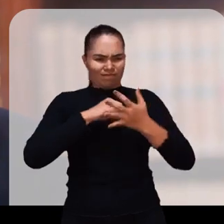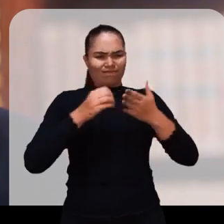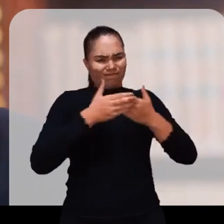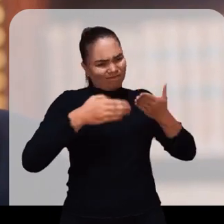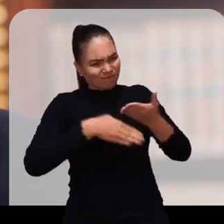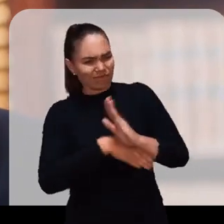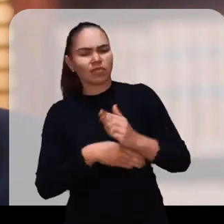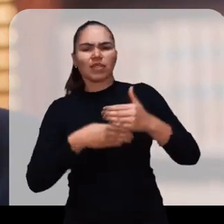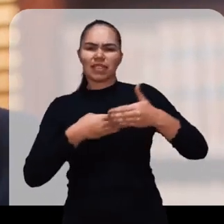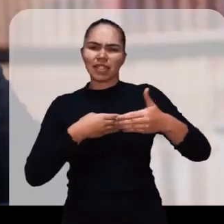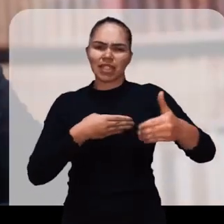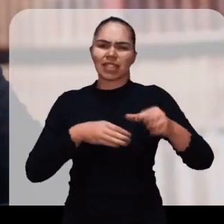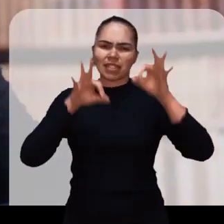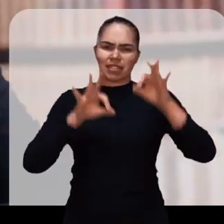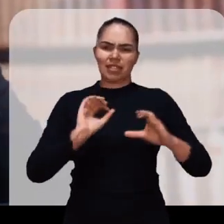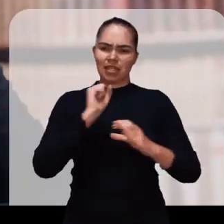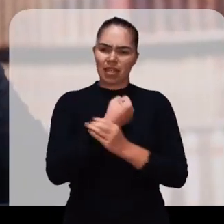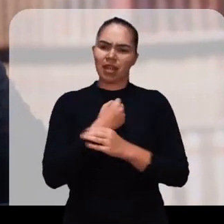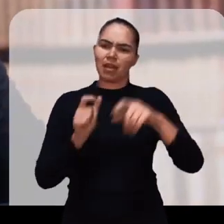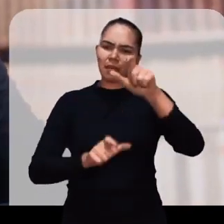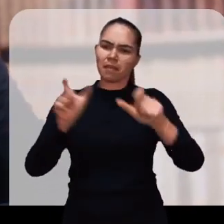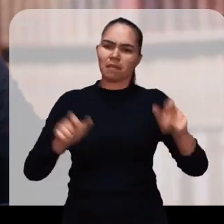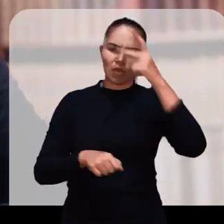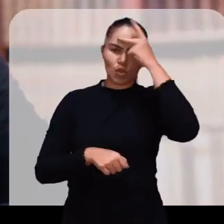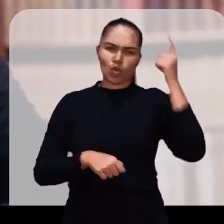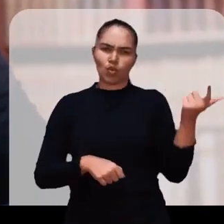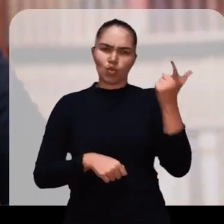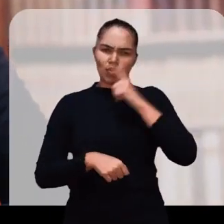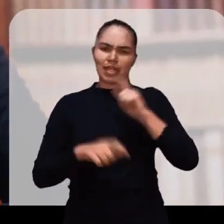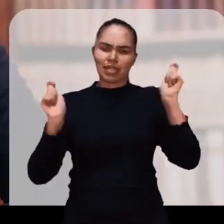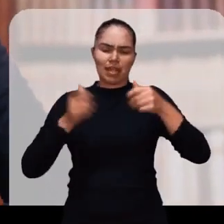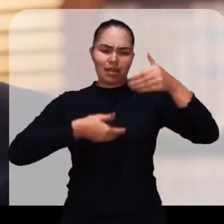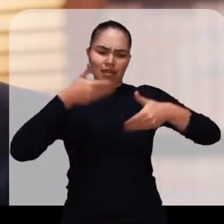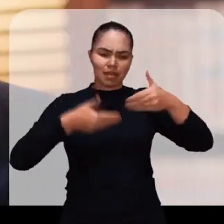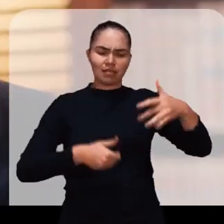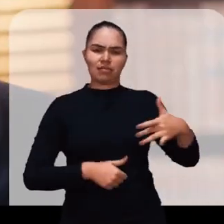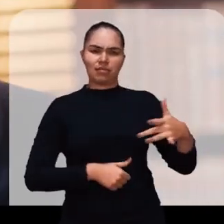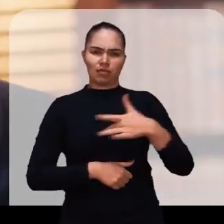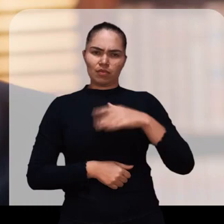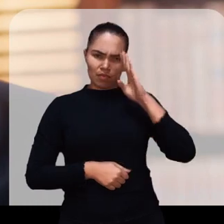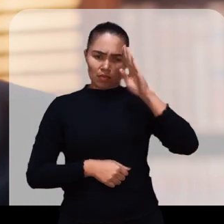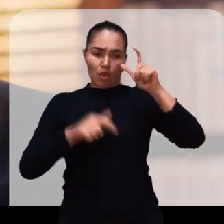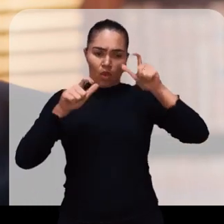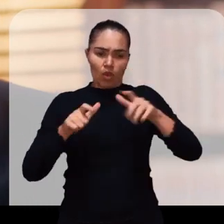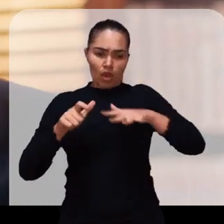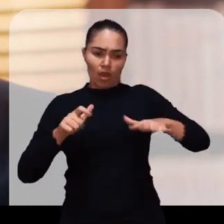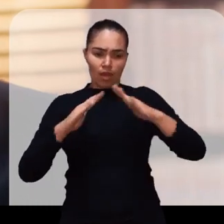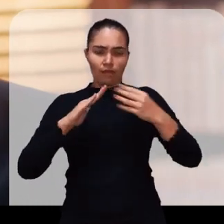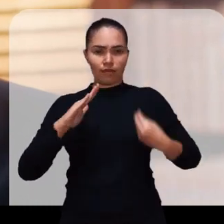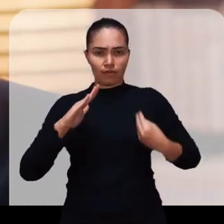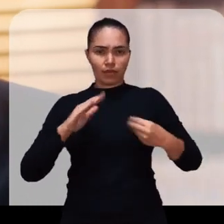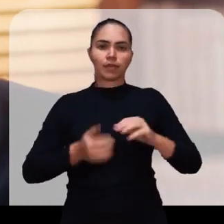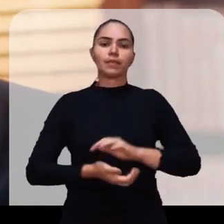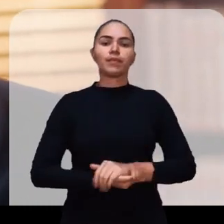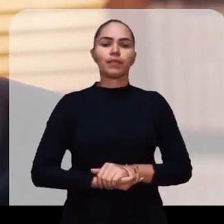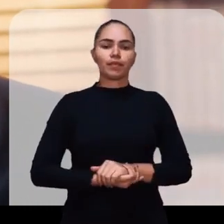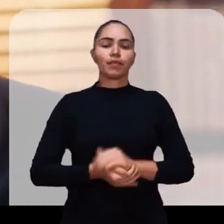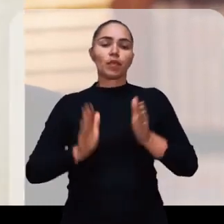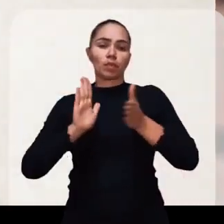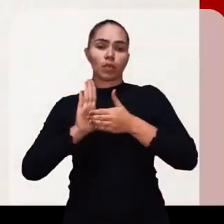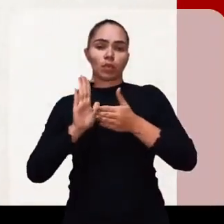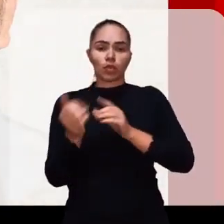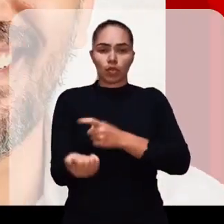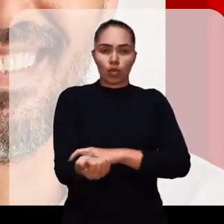acumulada durante a pandemia E garantir que as pessoas tenham cada vez mais acesso aos serviços de saúde na sua própria